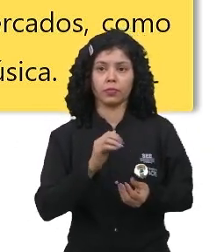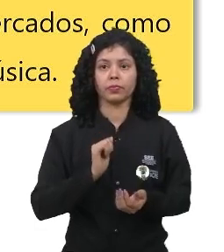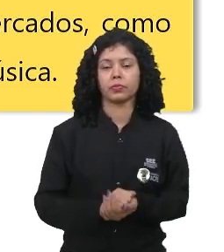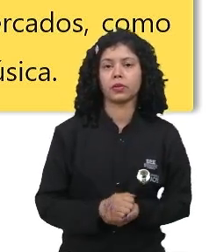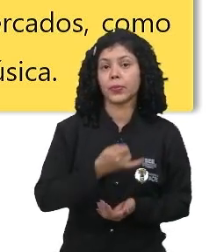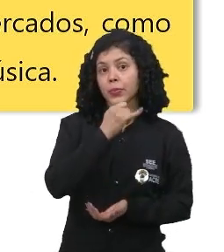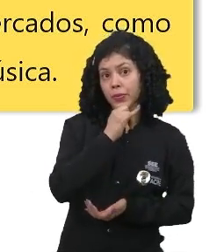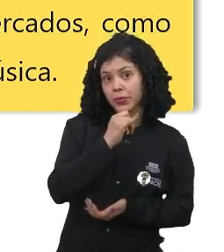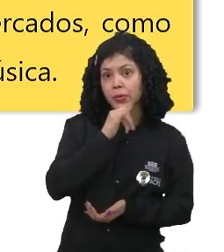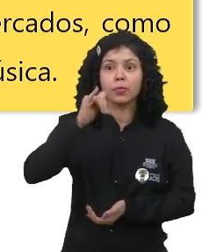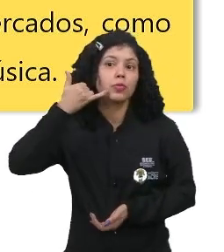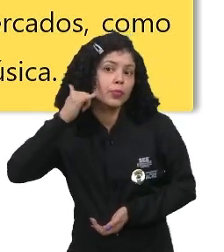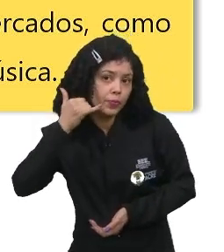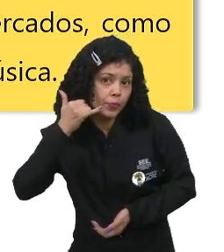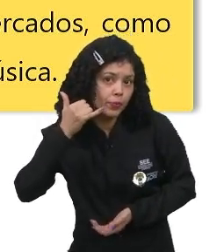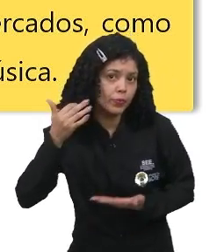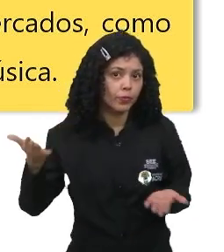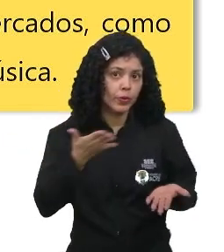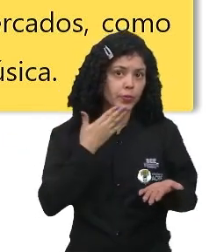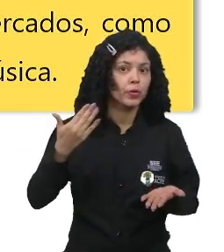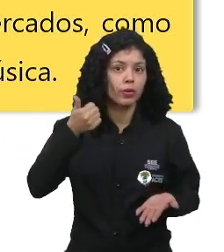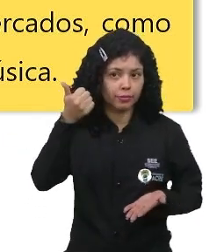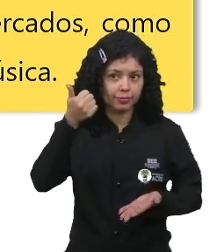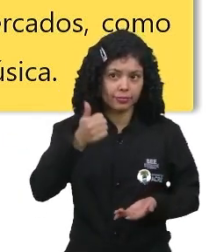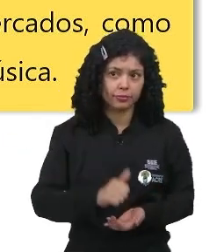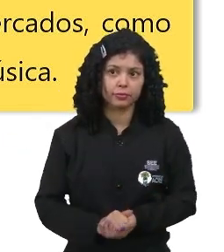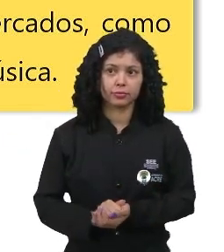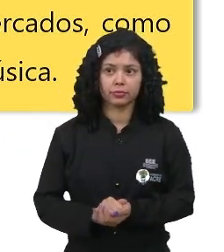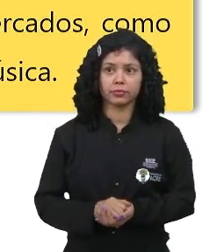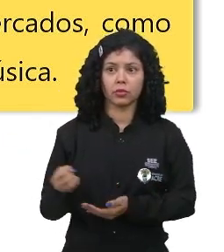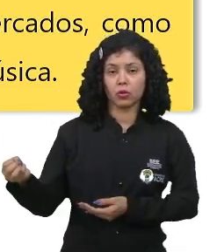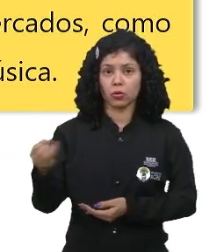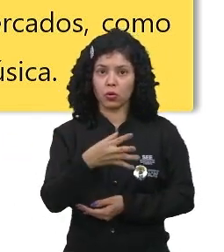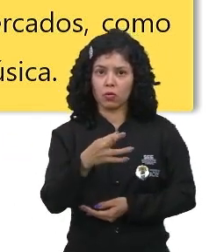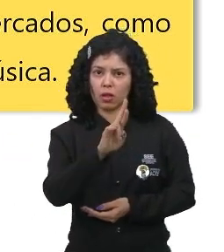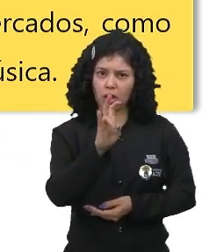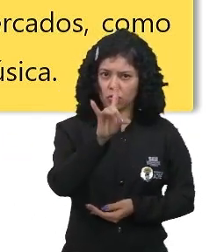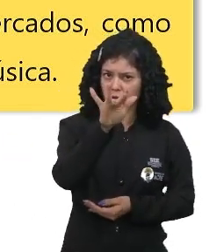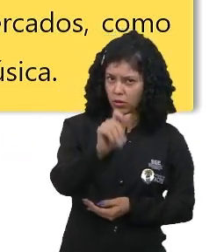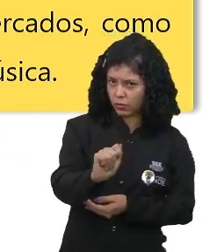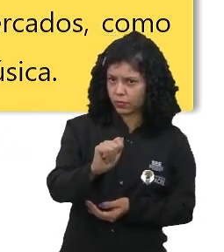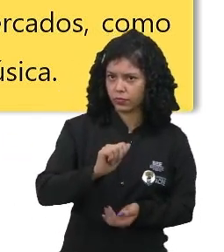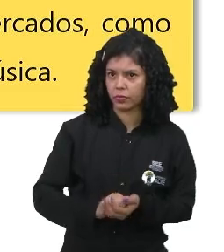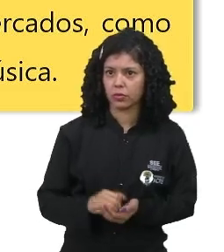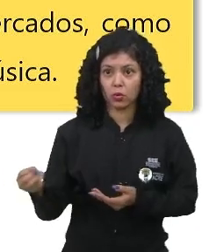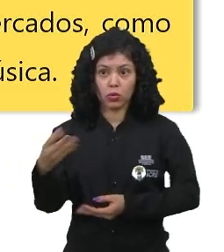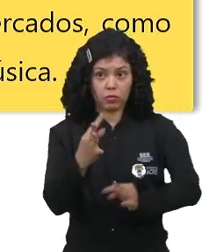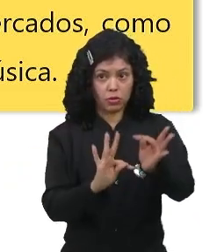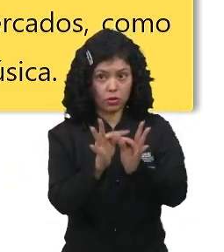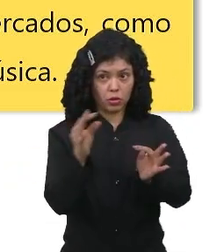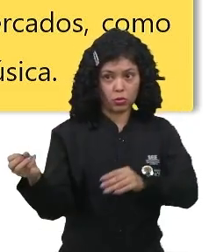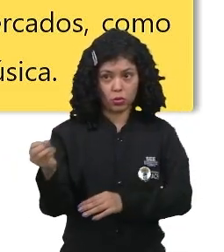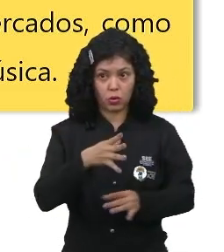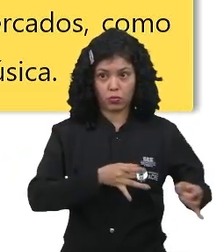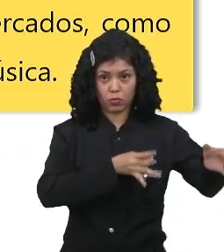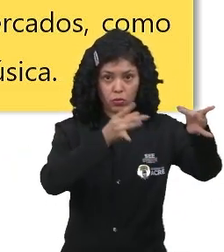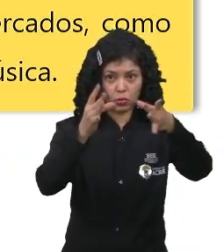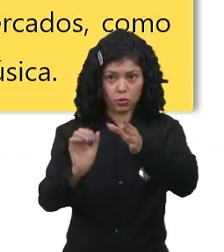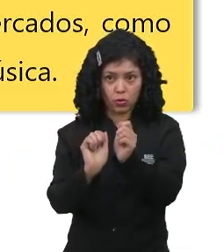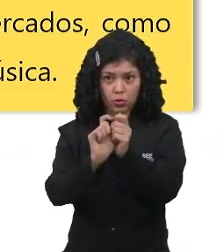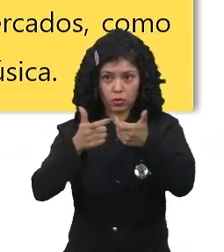como a otimização de um smartphone, inovação radical, novas tecnologias que